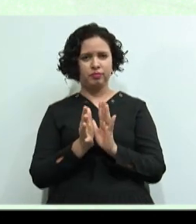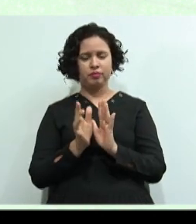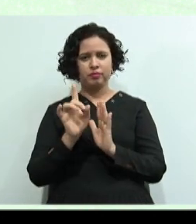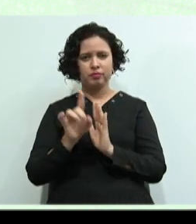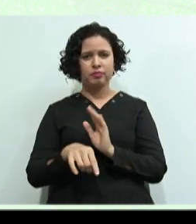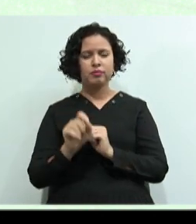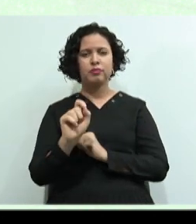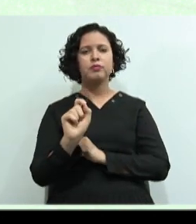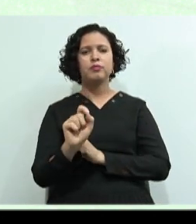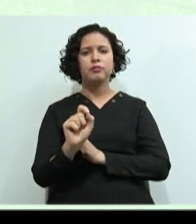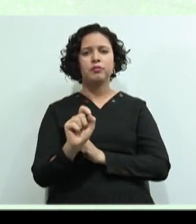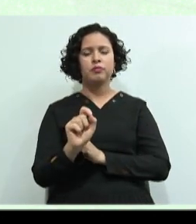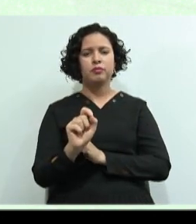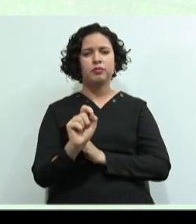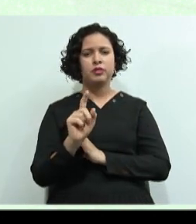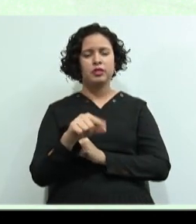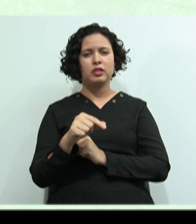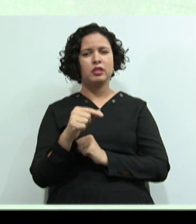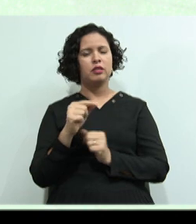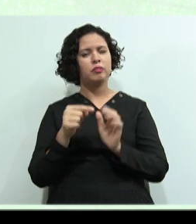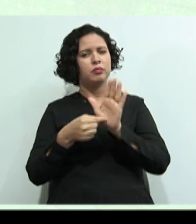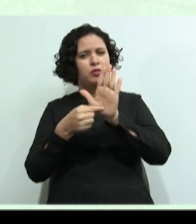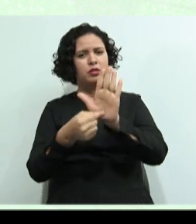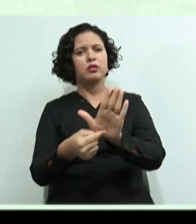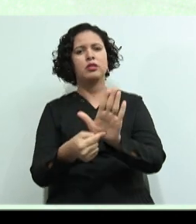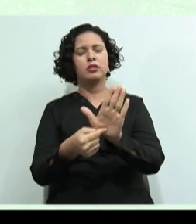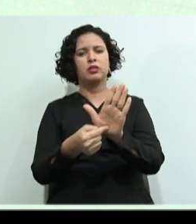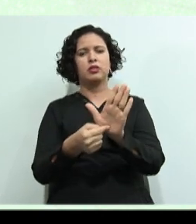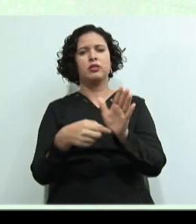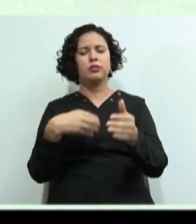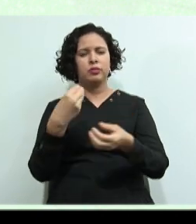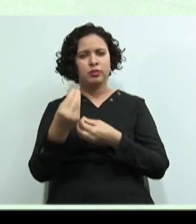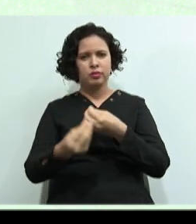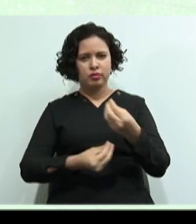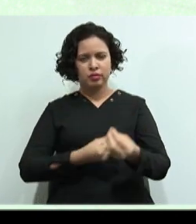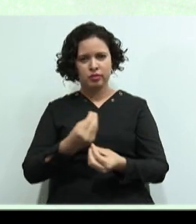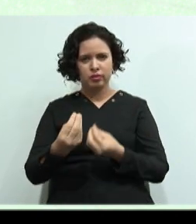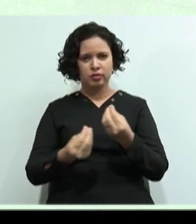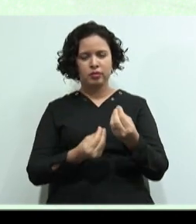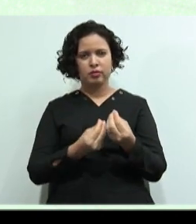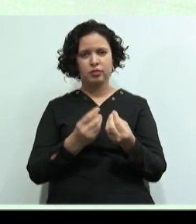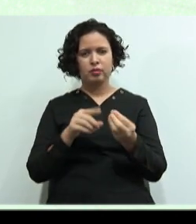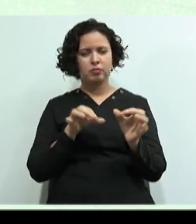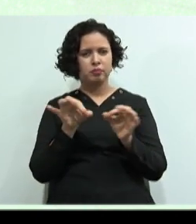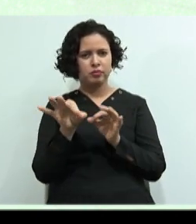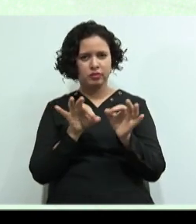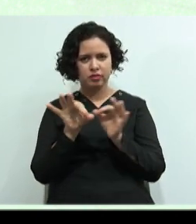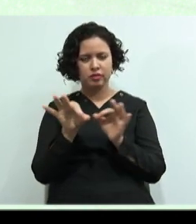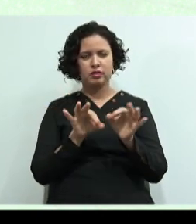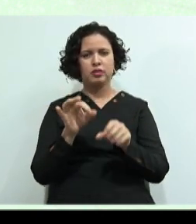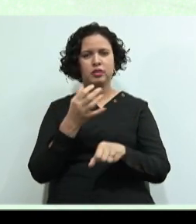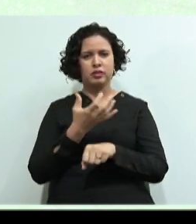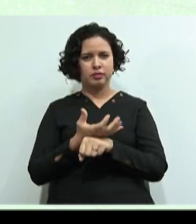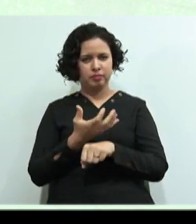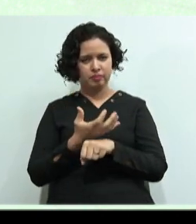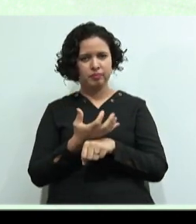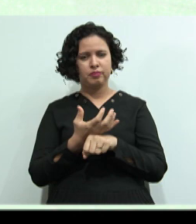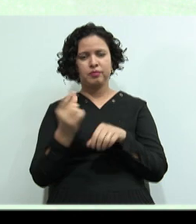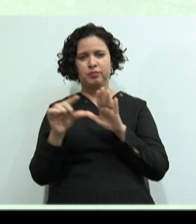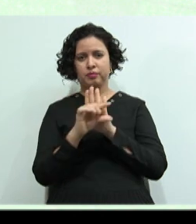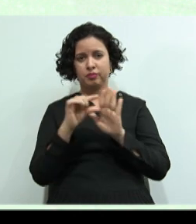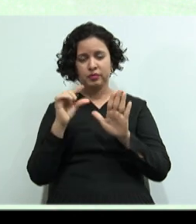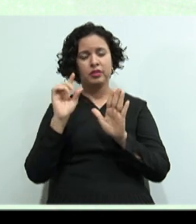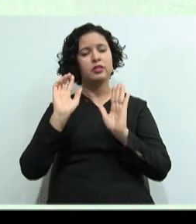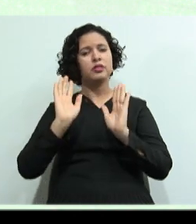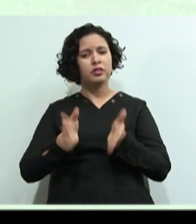Isso daqui Que eu já estou fazendo Mostrando Como que Vai ser A organização Da disciplina Ementa Já